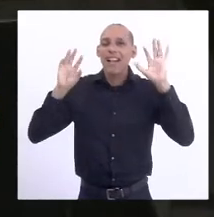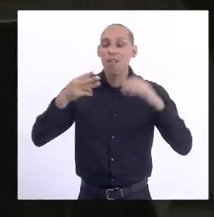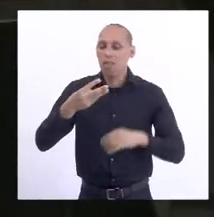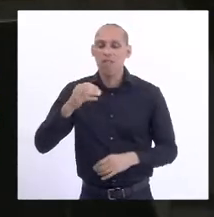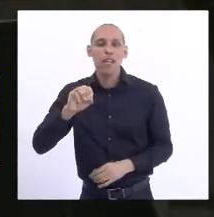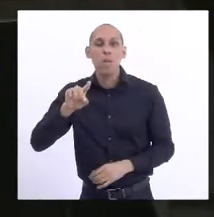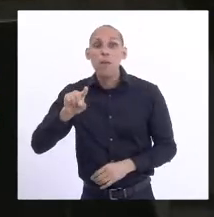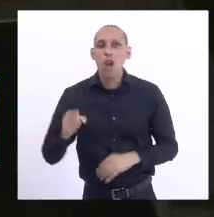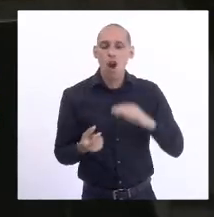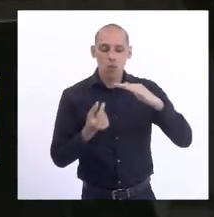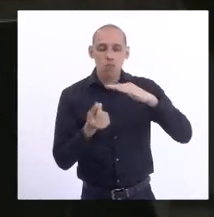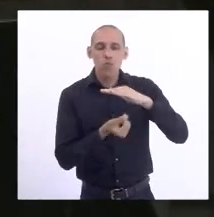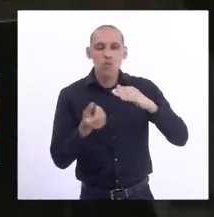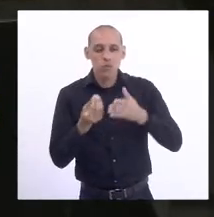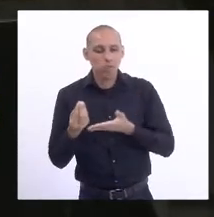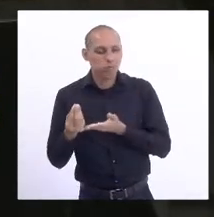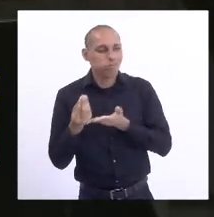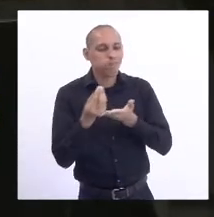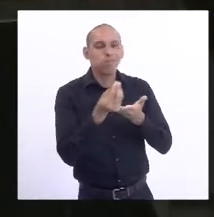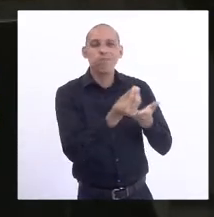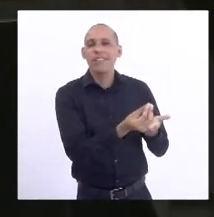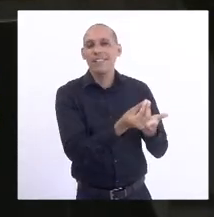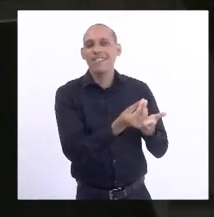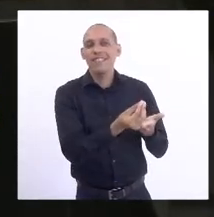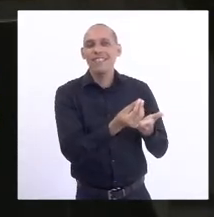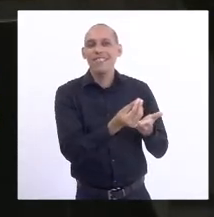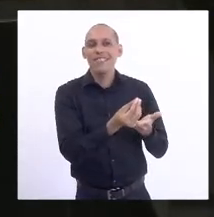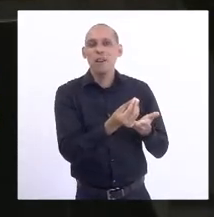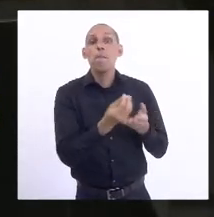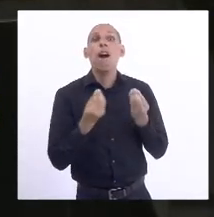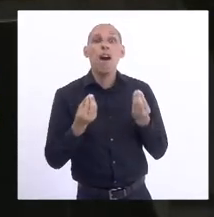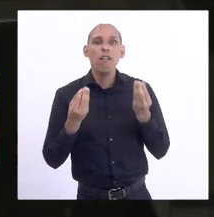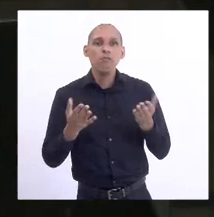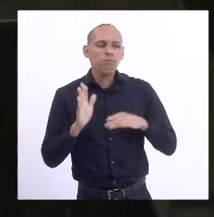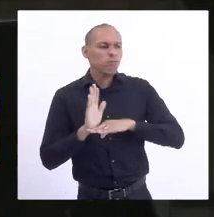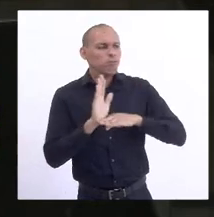milhões para minorar